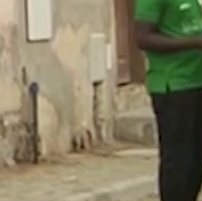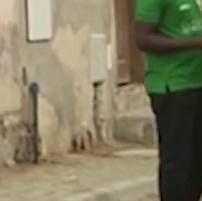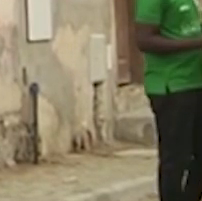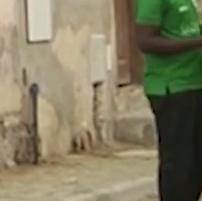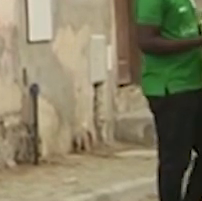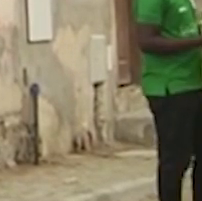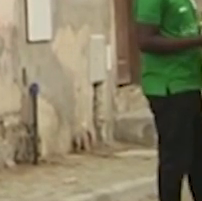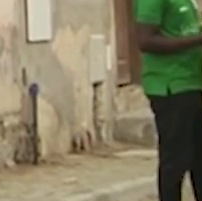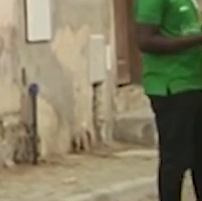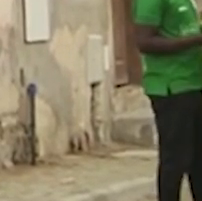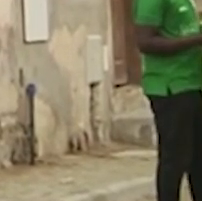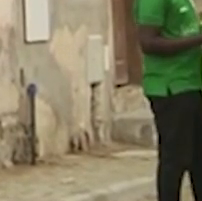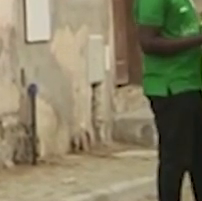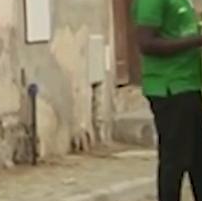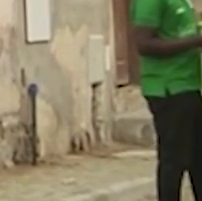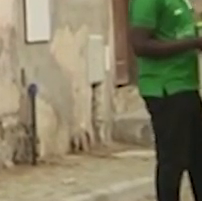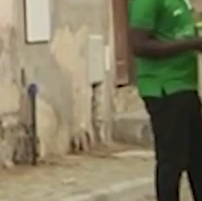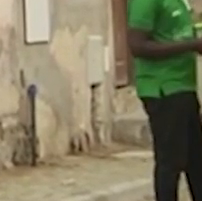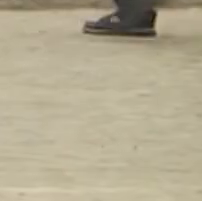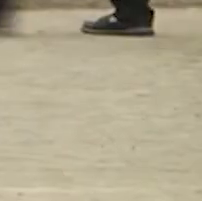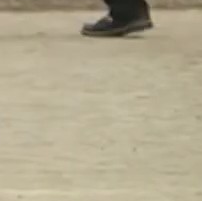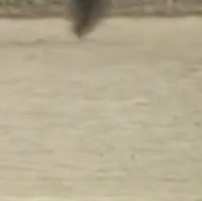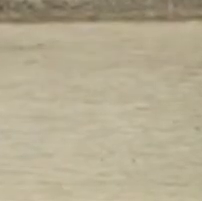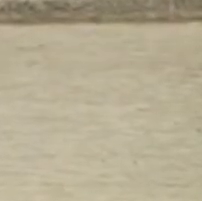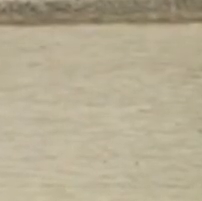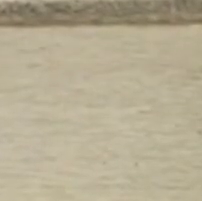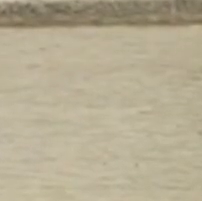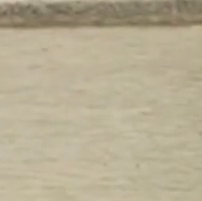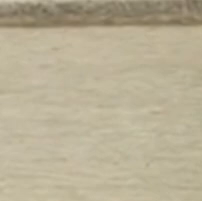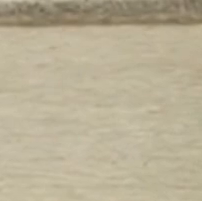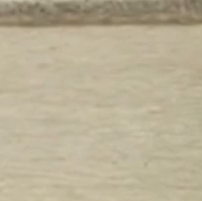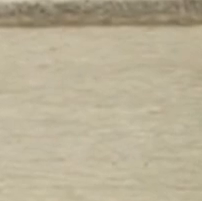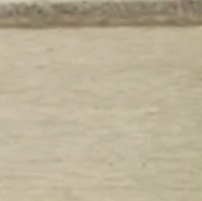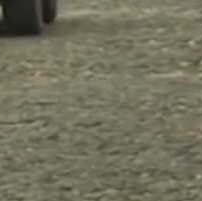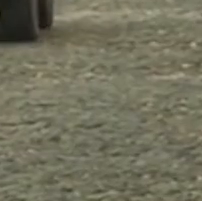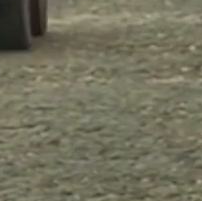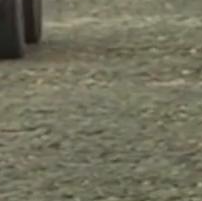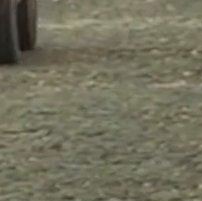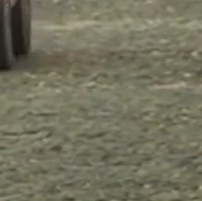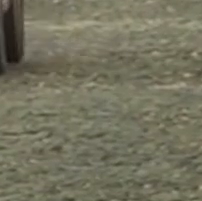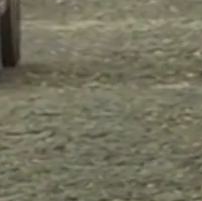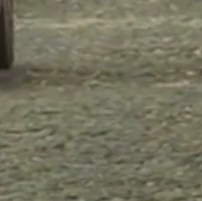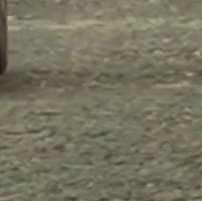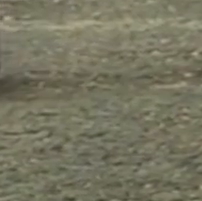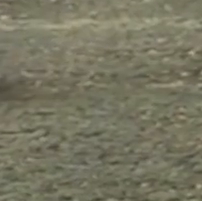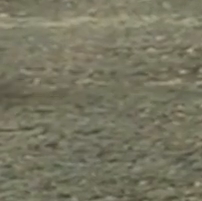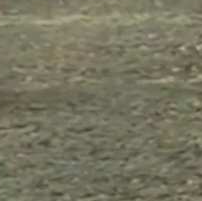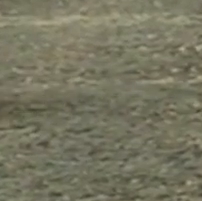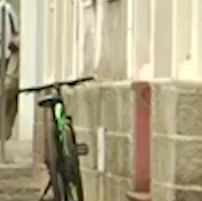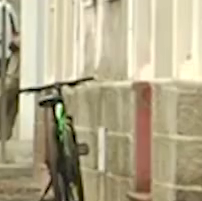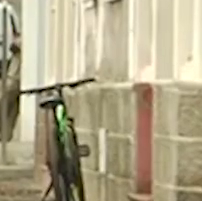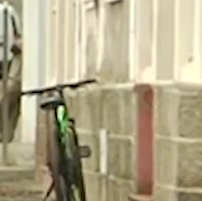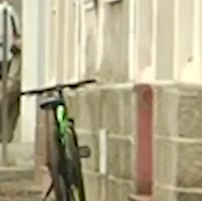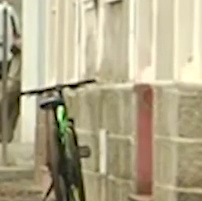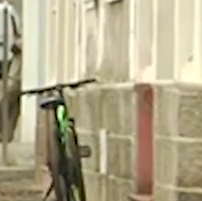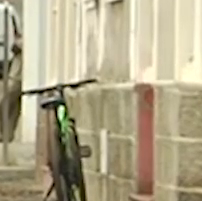devido às consequências econômicas da guerra na Ucrânia o governo cabo-verdeano reviu de 6